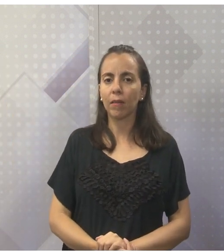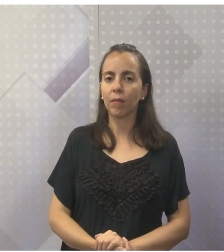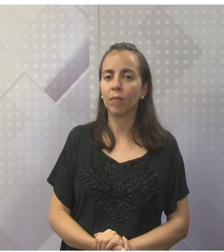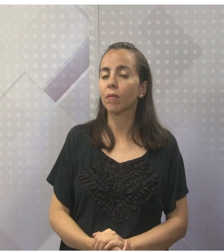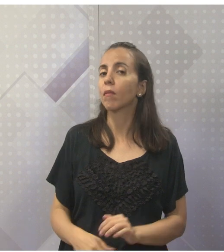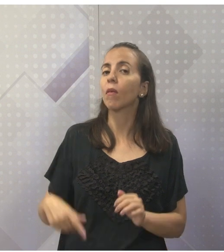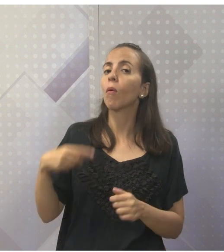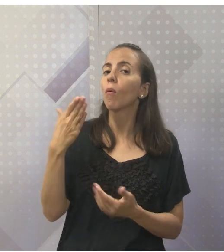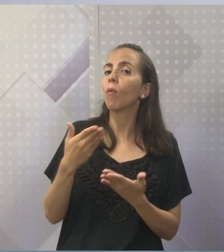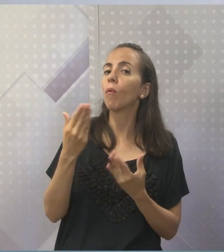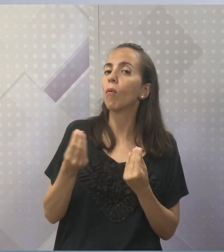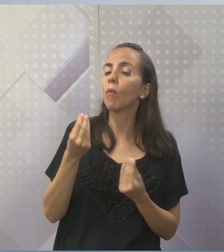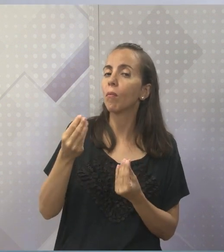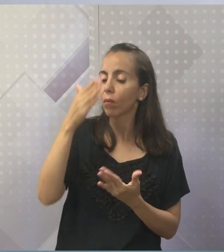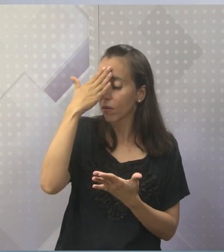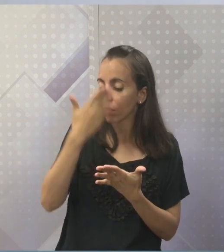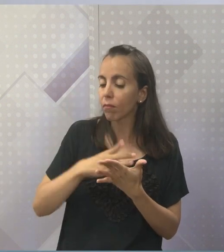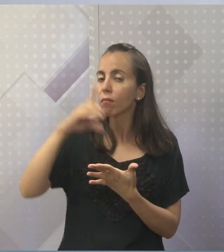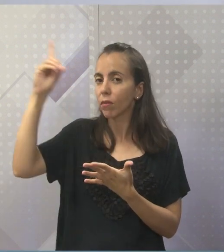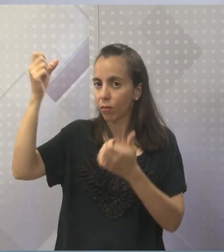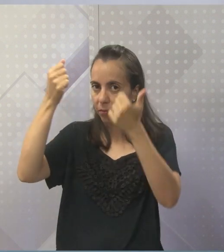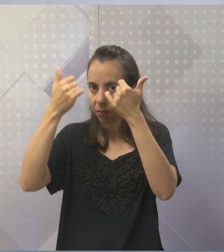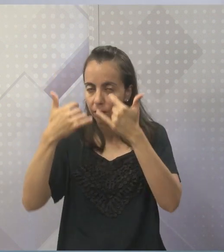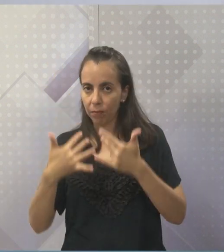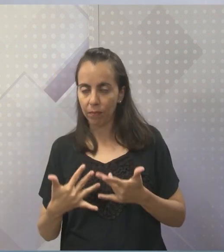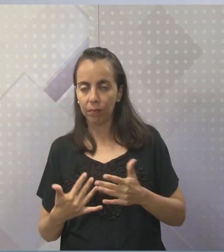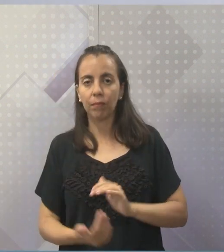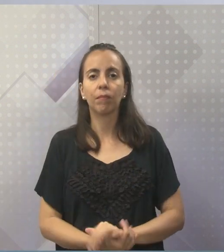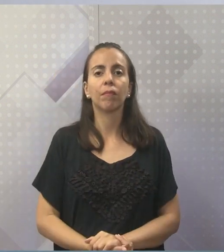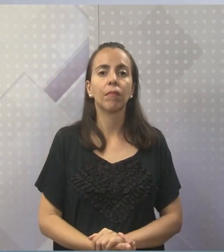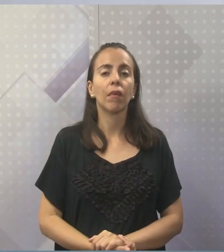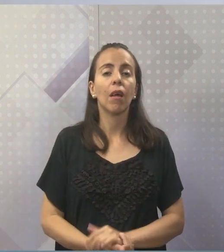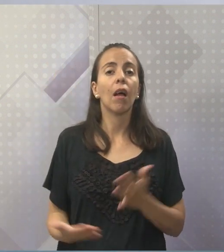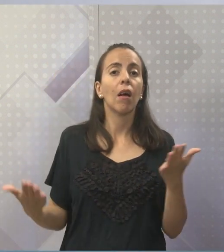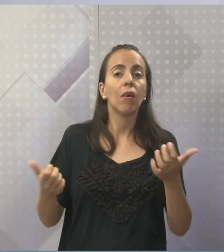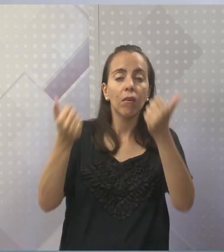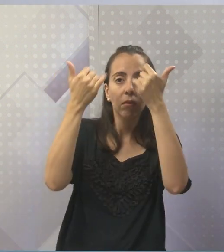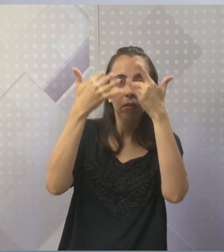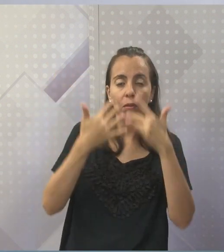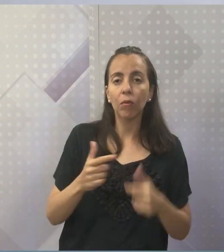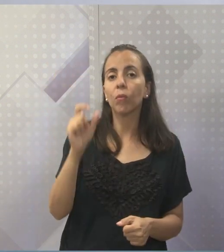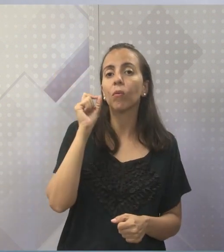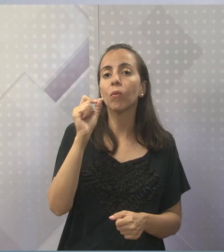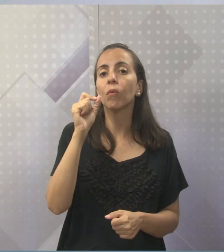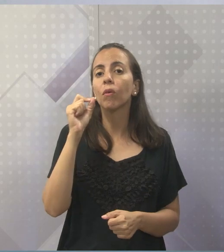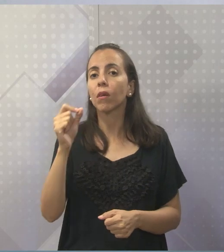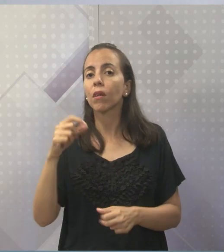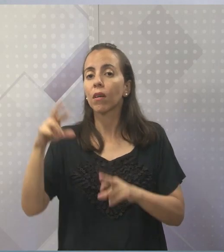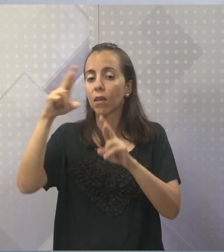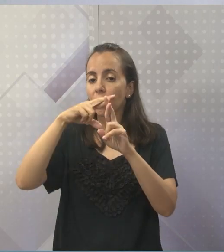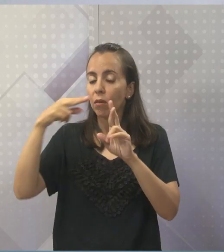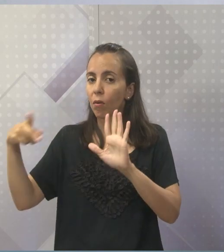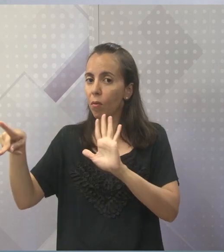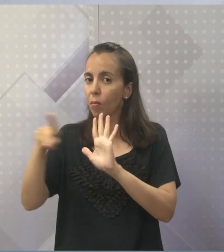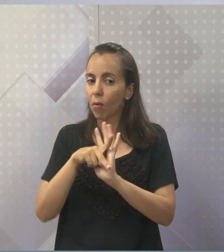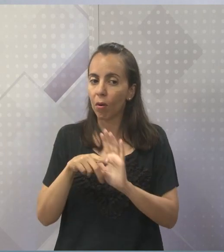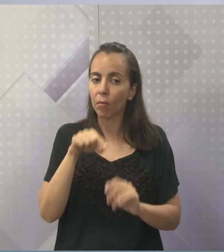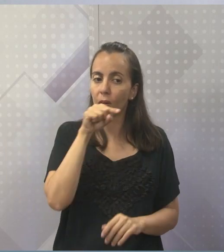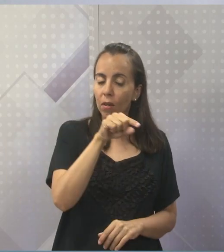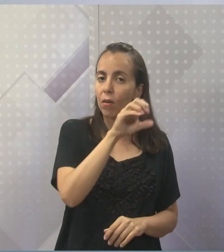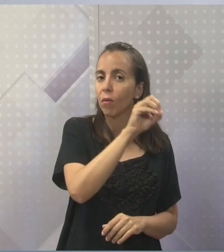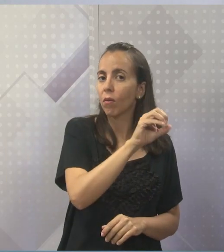noção de Deus. E aí, vamos falar acerca de uma religião do Ocidente, que é o